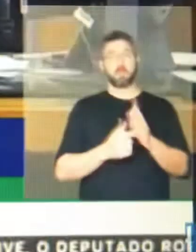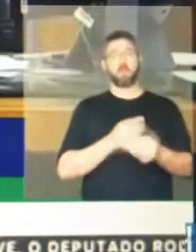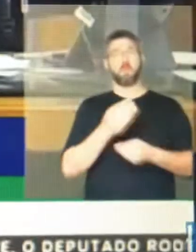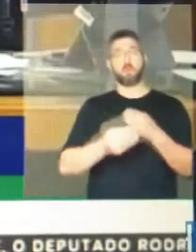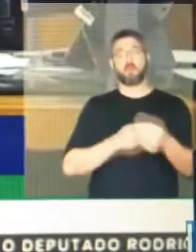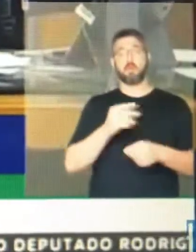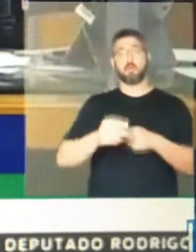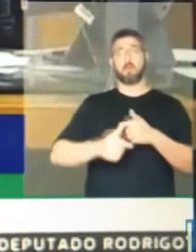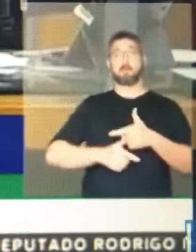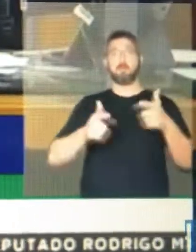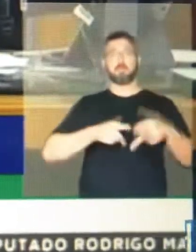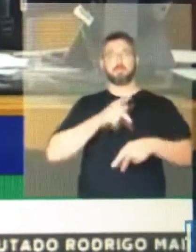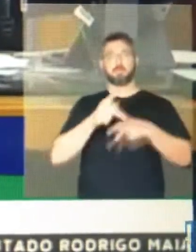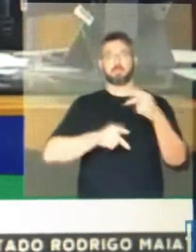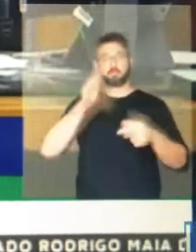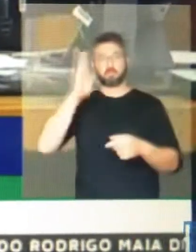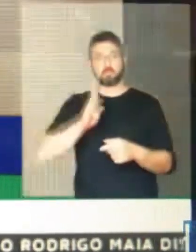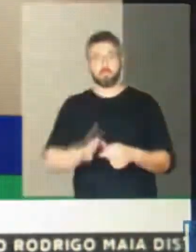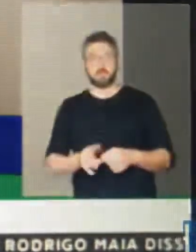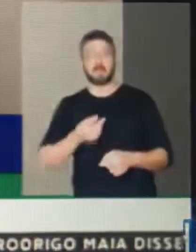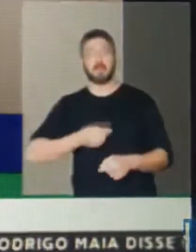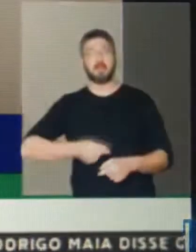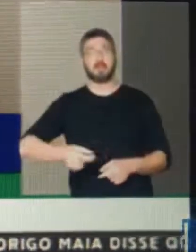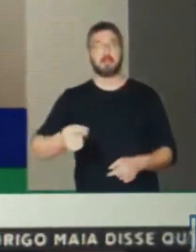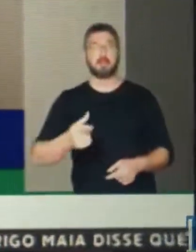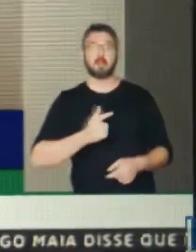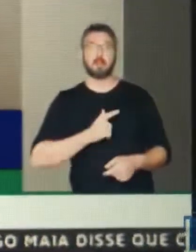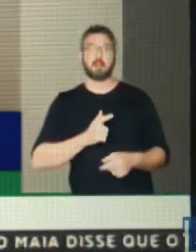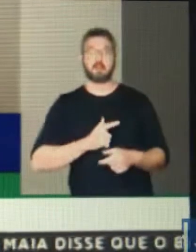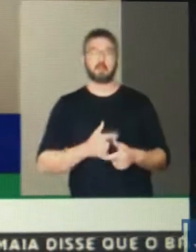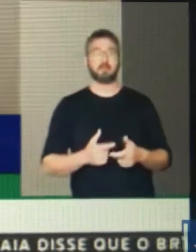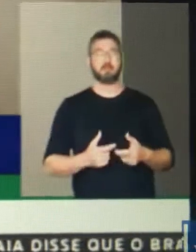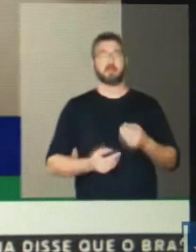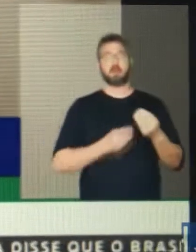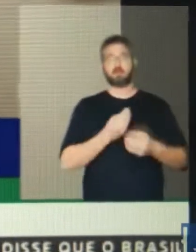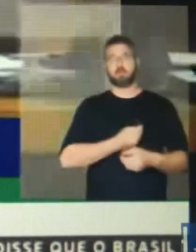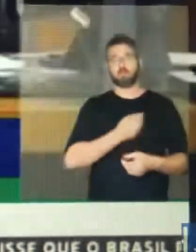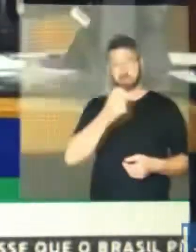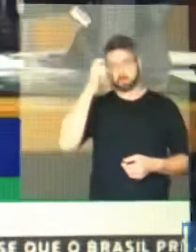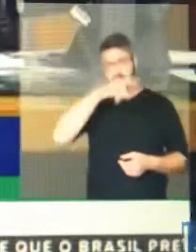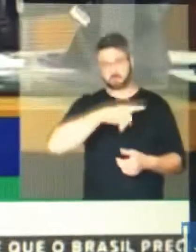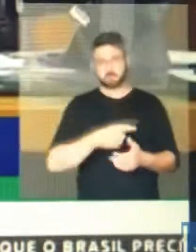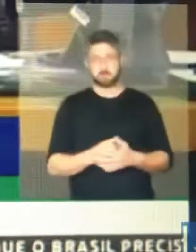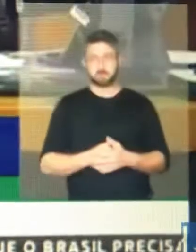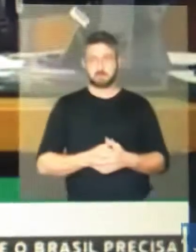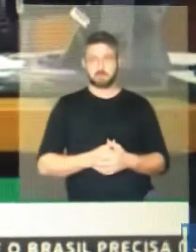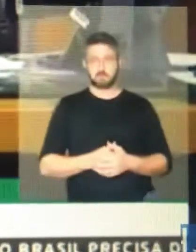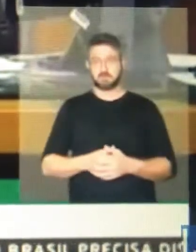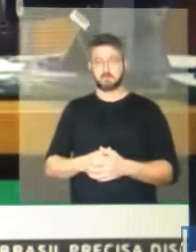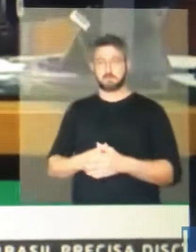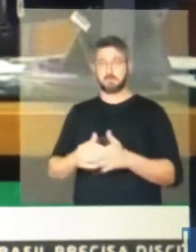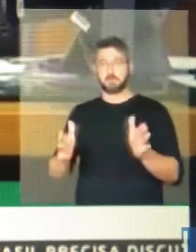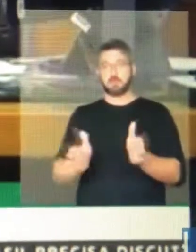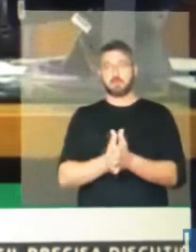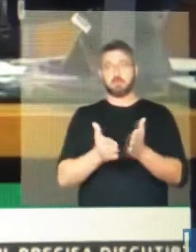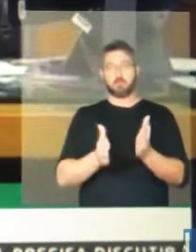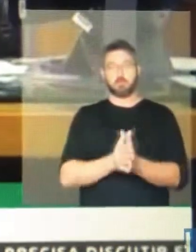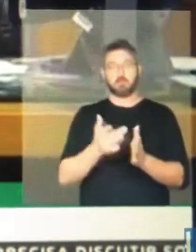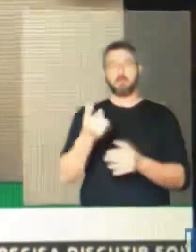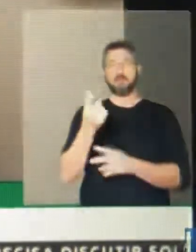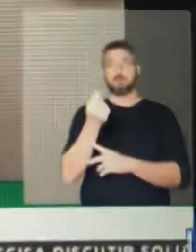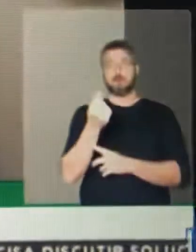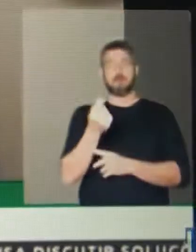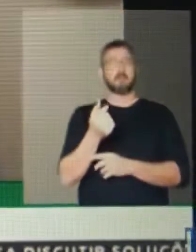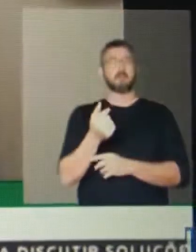ser. Ainda não. A pobreza monetária não pode ser o destino de homens e mulheres com tanta riqueza de espírito,